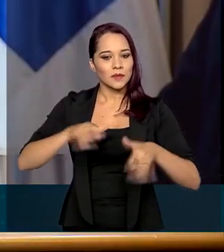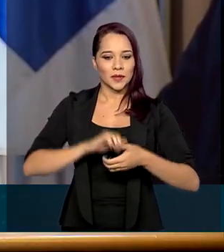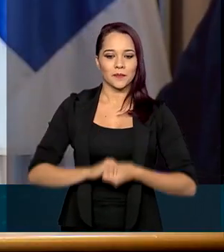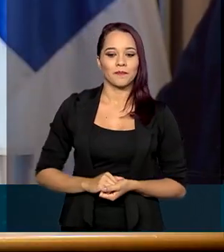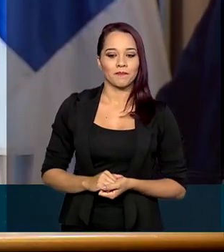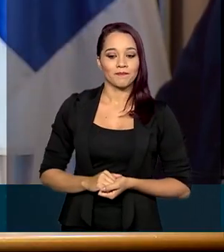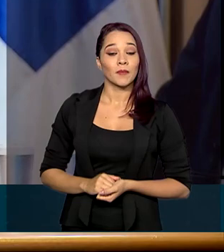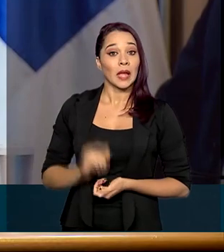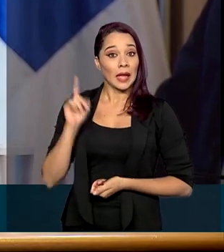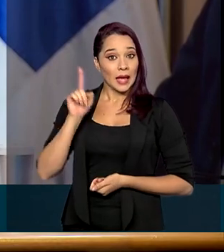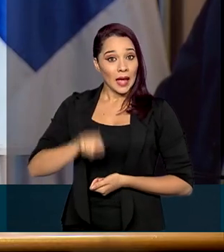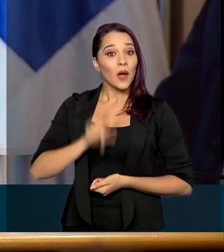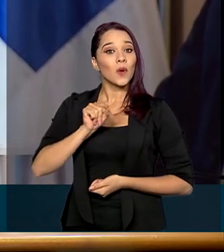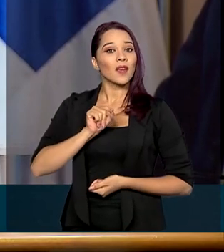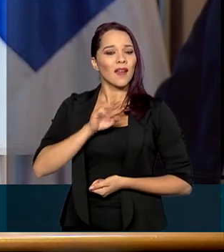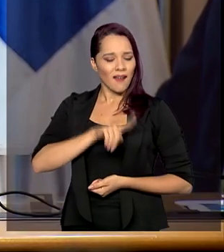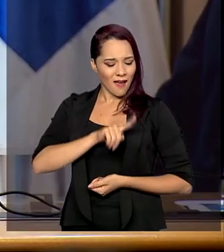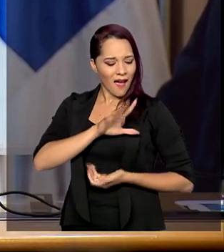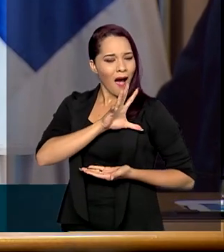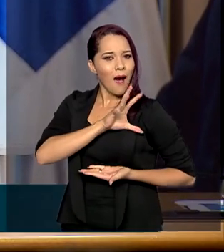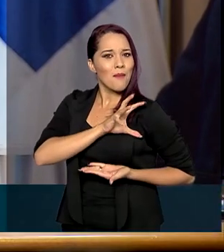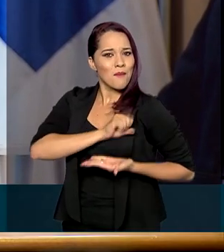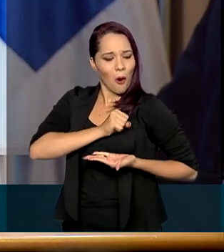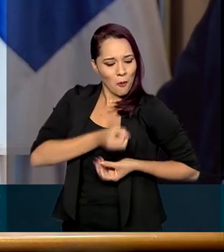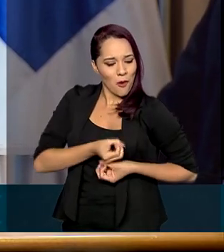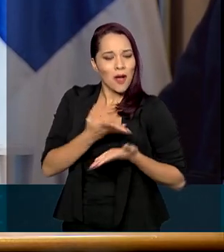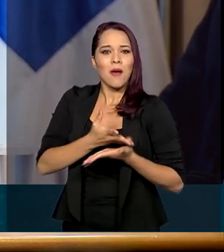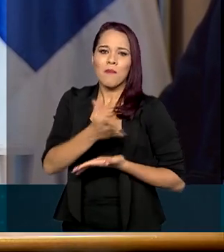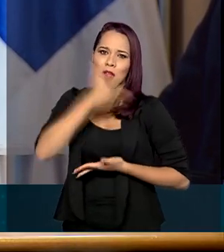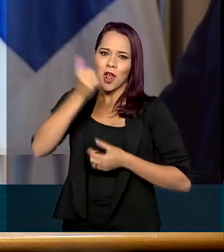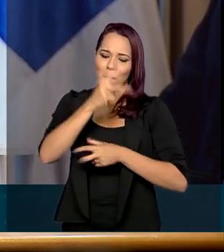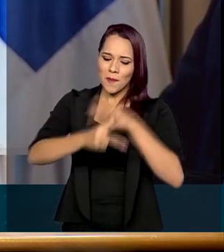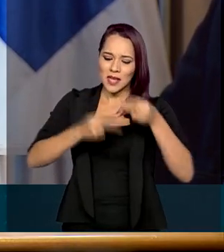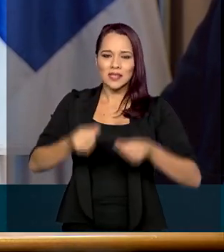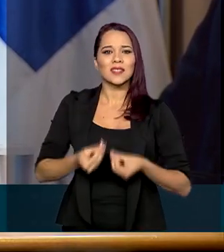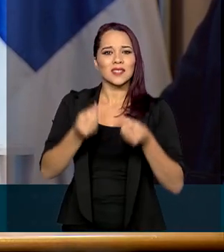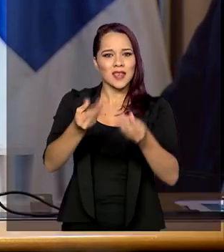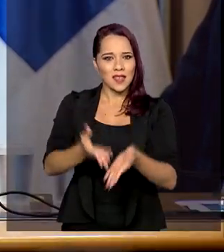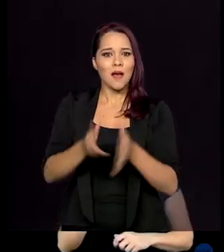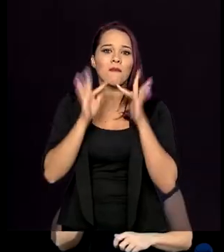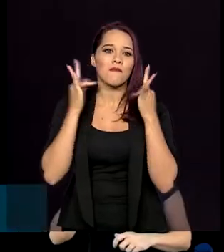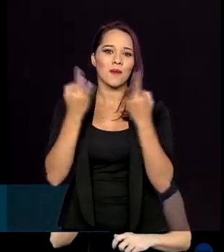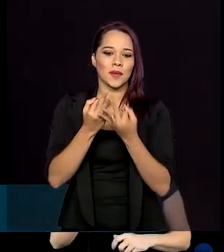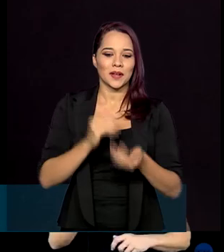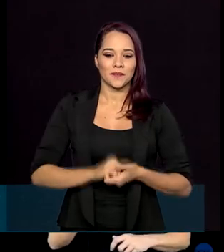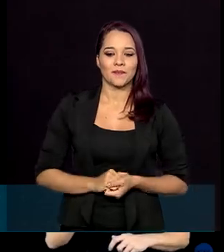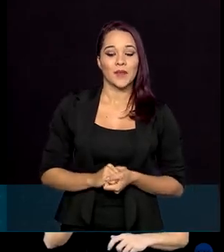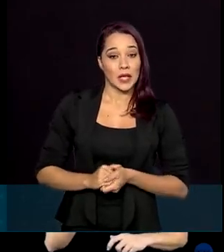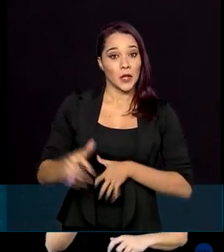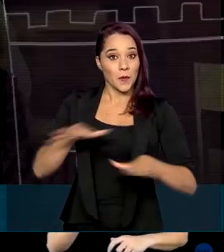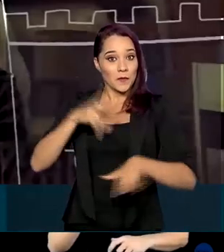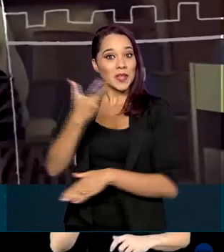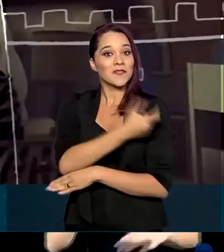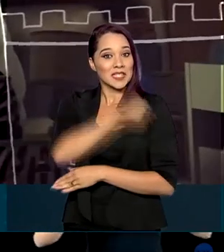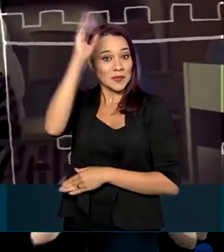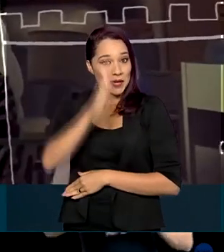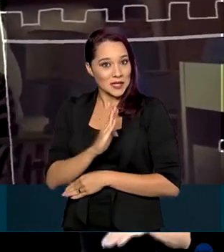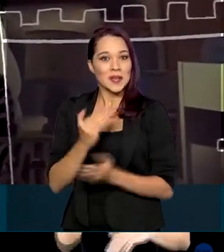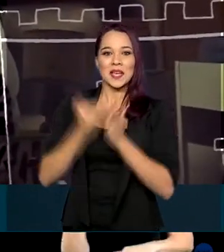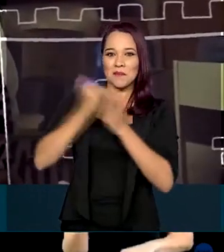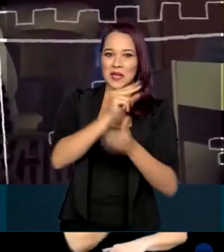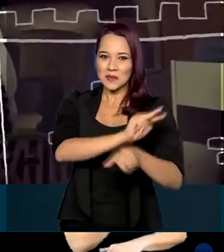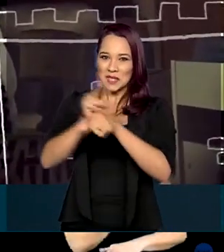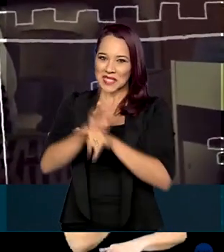É um ato, um ato de amor, é o melhor presente que nós damos a nossas famílias. O Movimento Vacina Brasil é mais